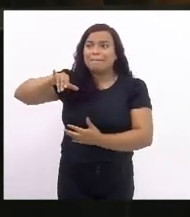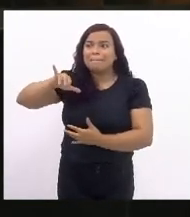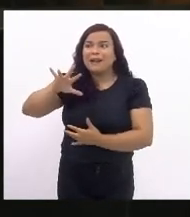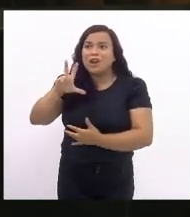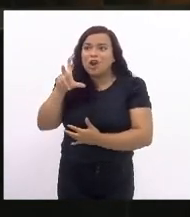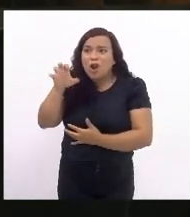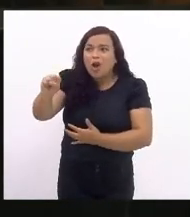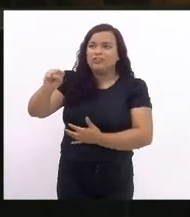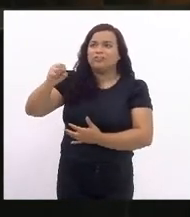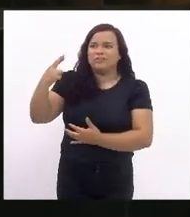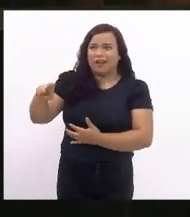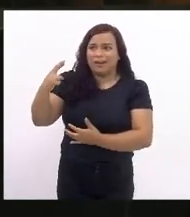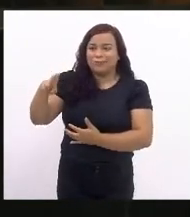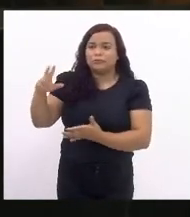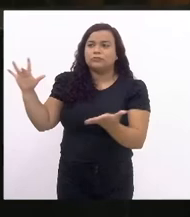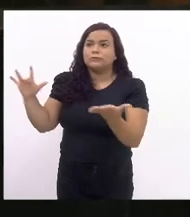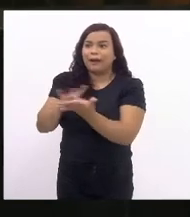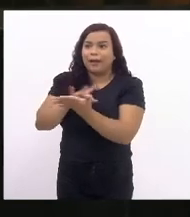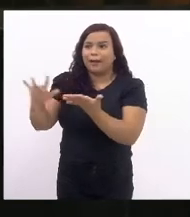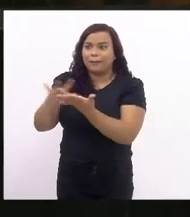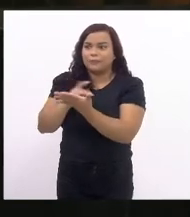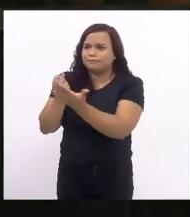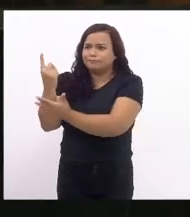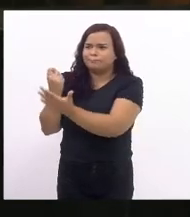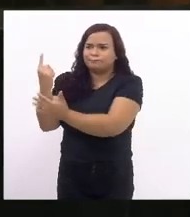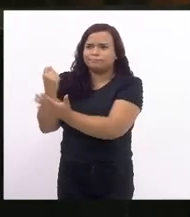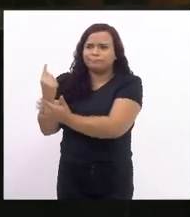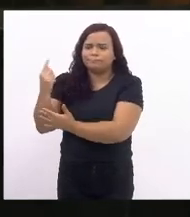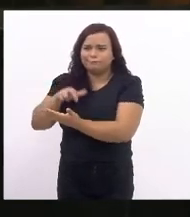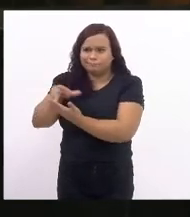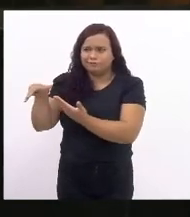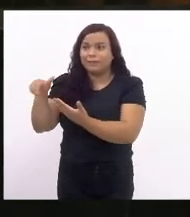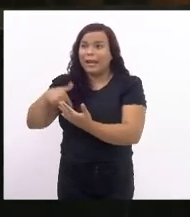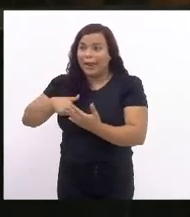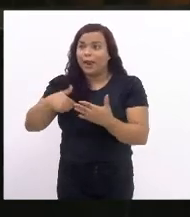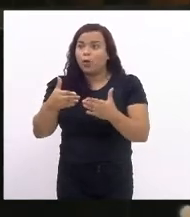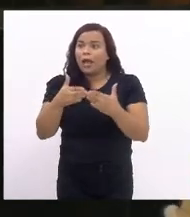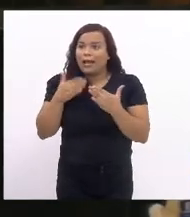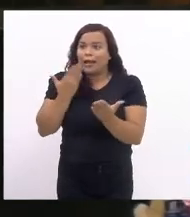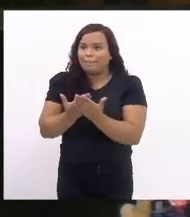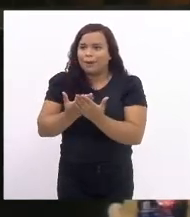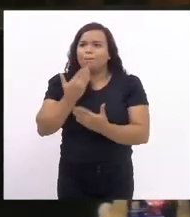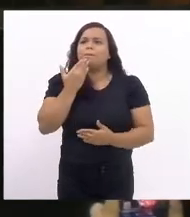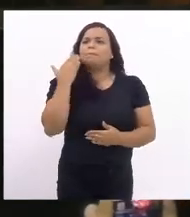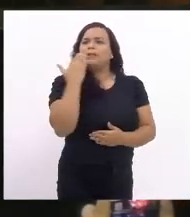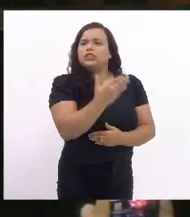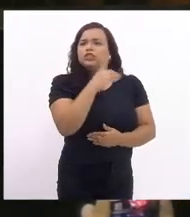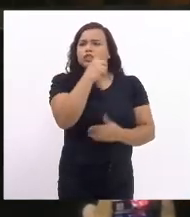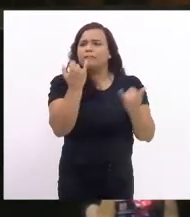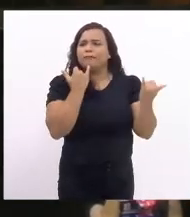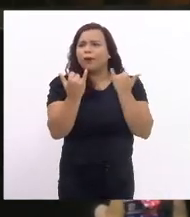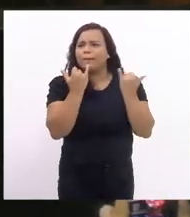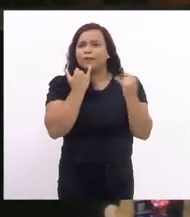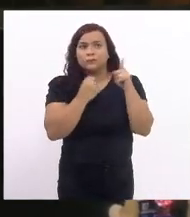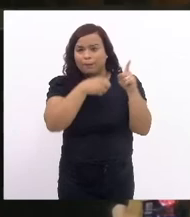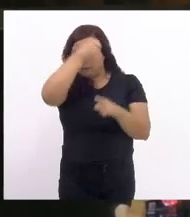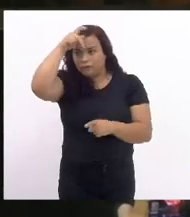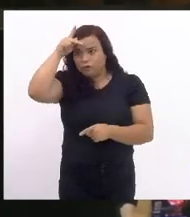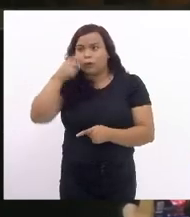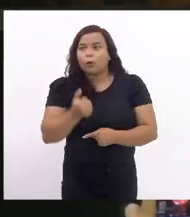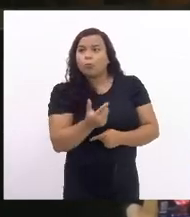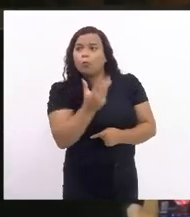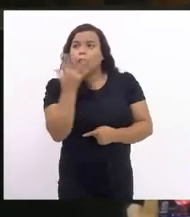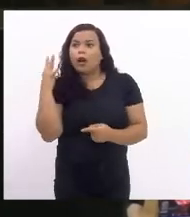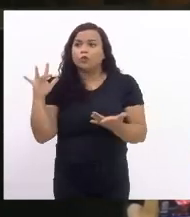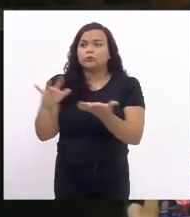Eu fiz um requerimento de informação para a Prefeitura, perguntando a quantidade de tablets,